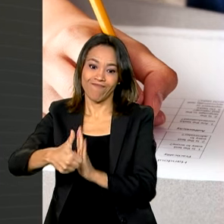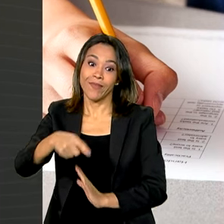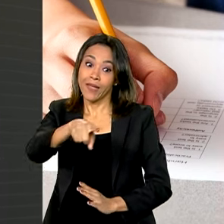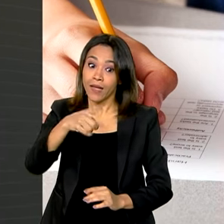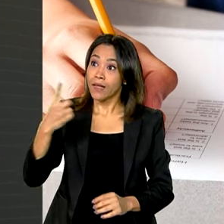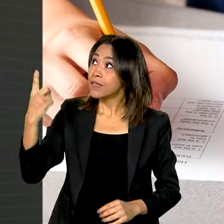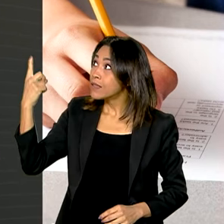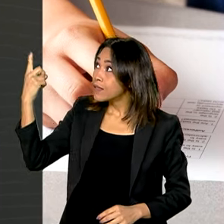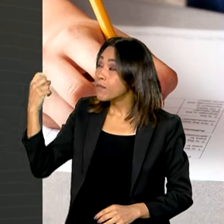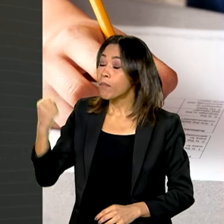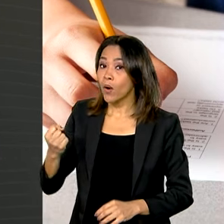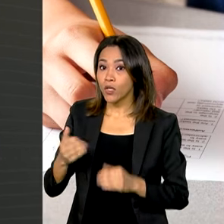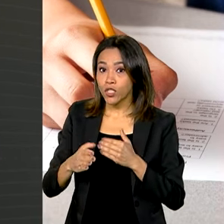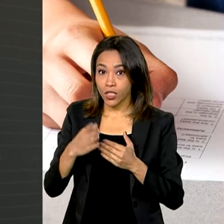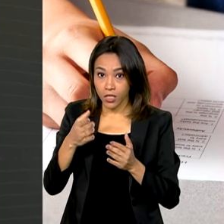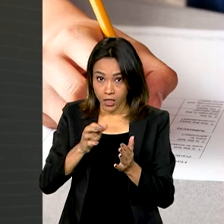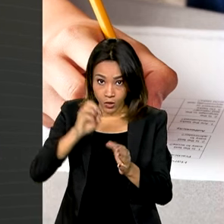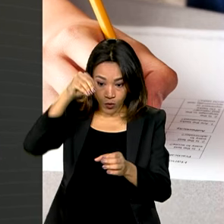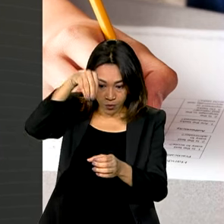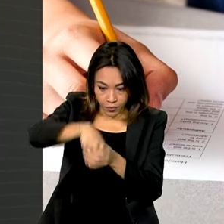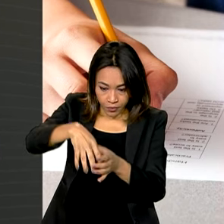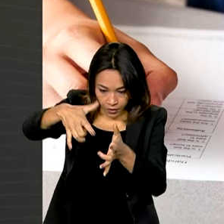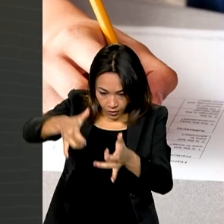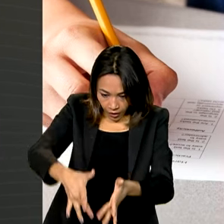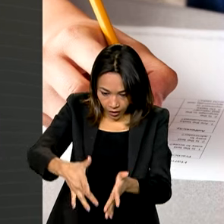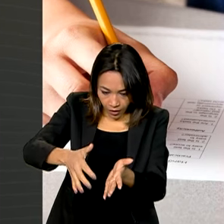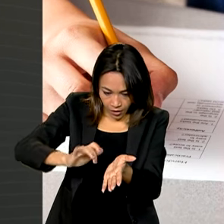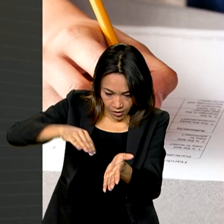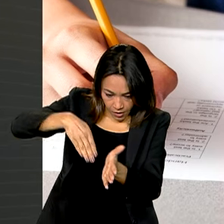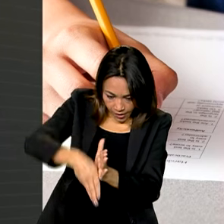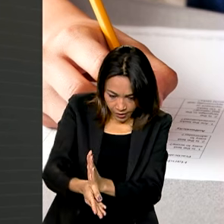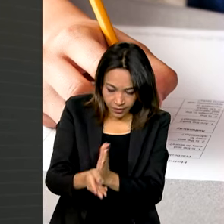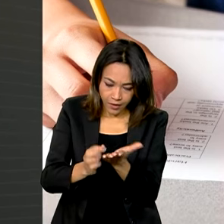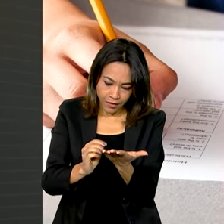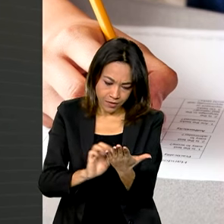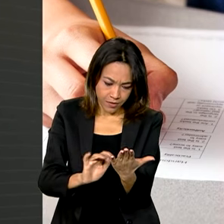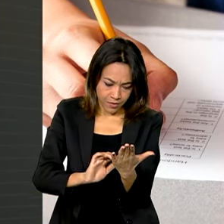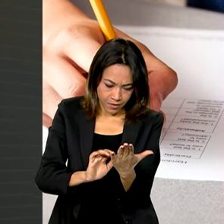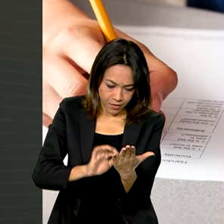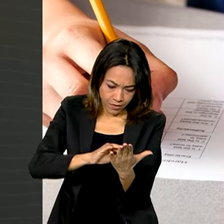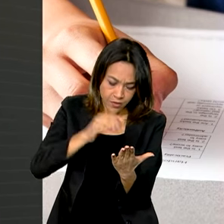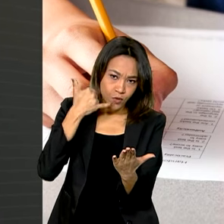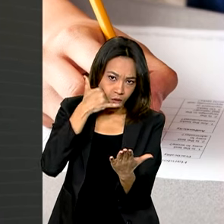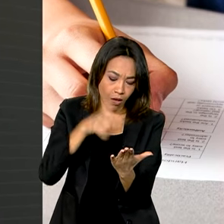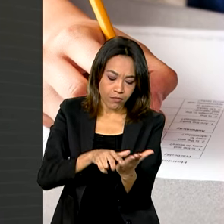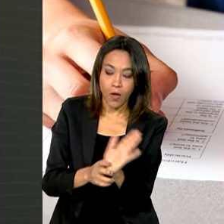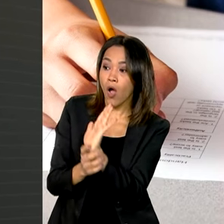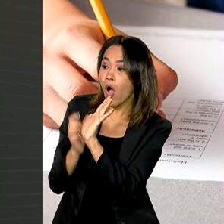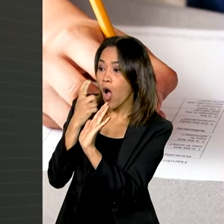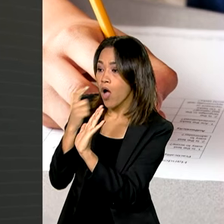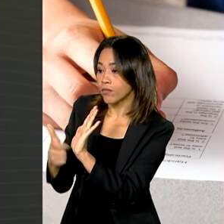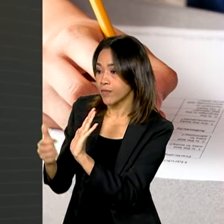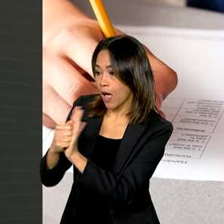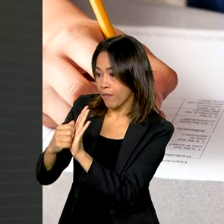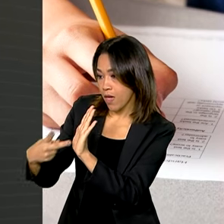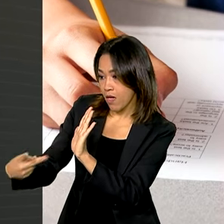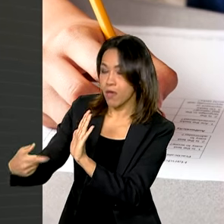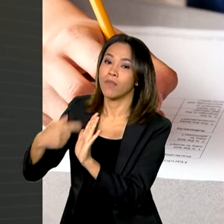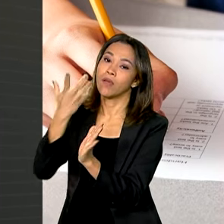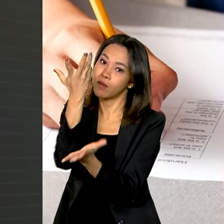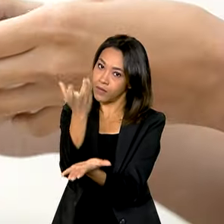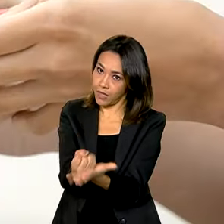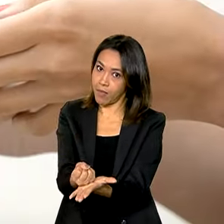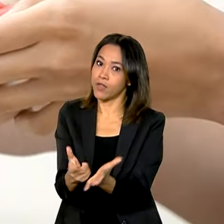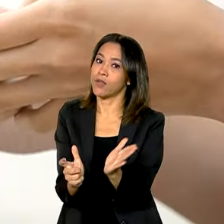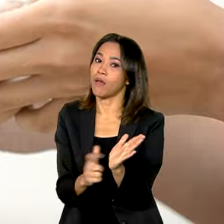no aplicativo no momento da identificação. Por isso, é importante ter o aplicativo baixado no